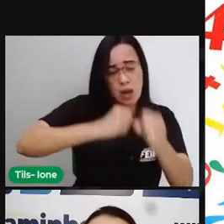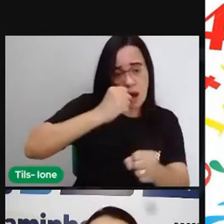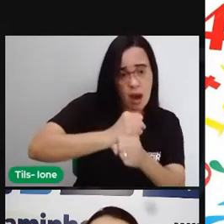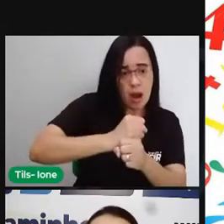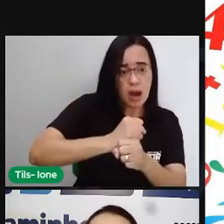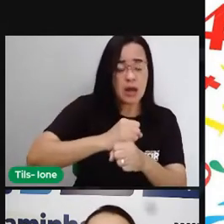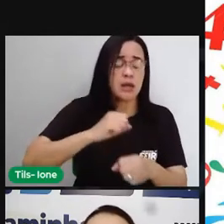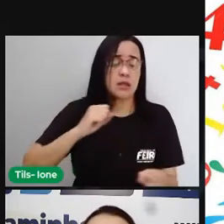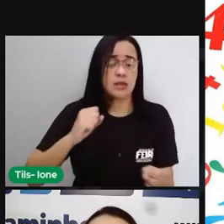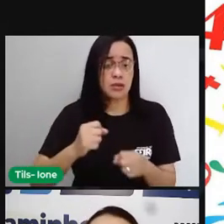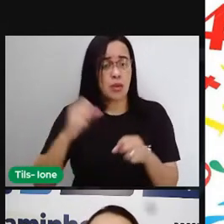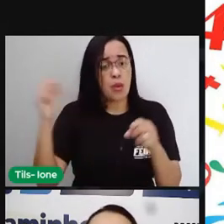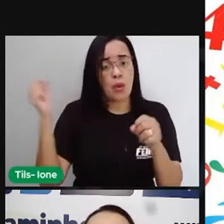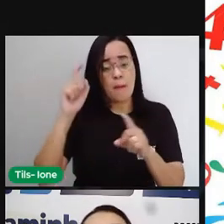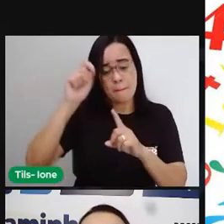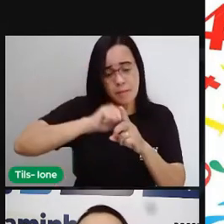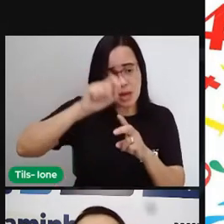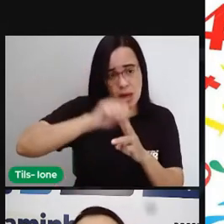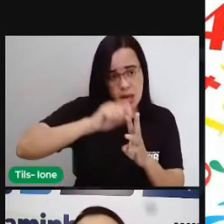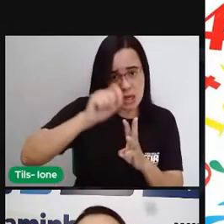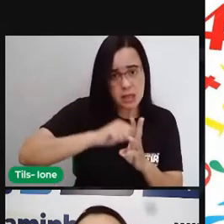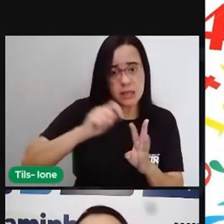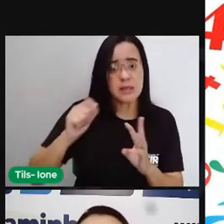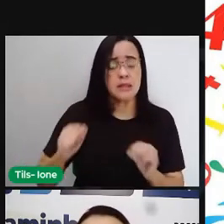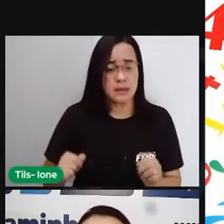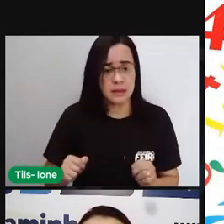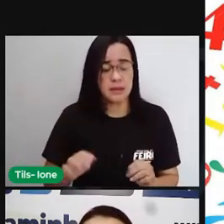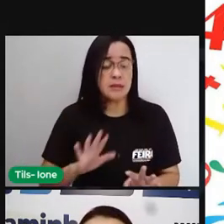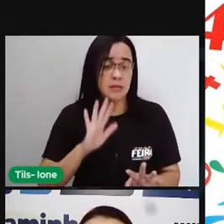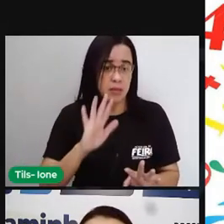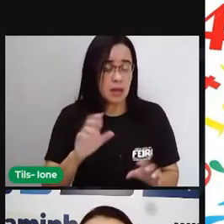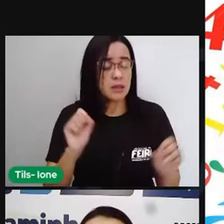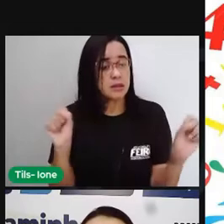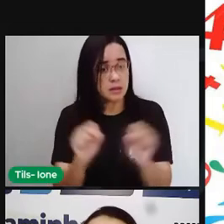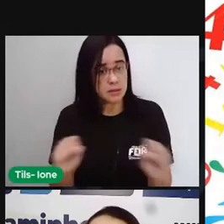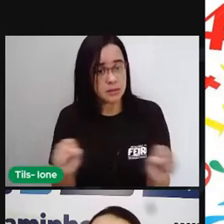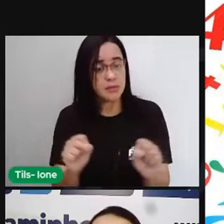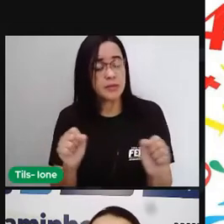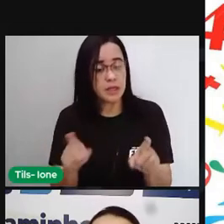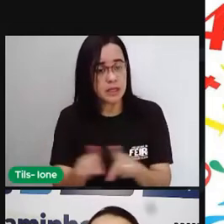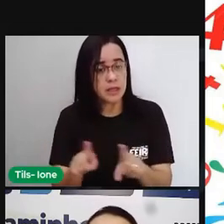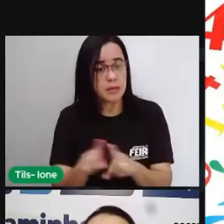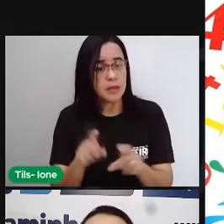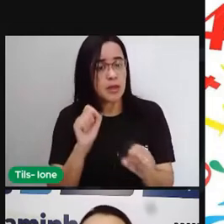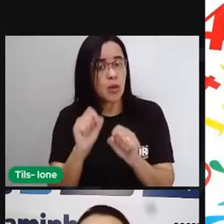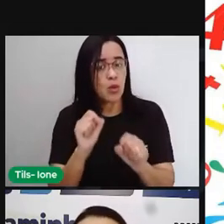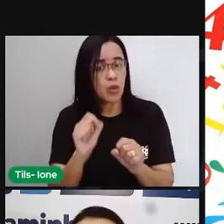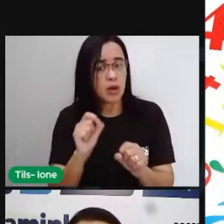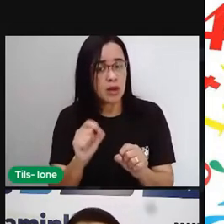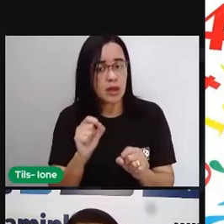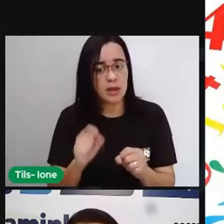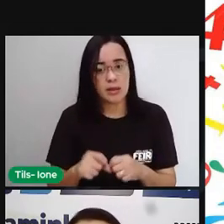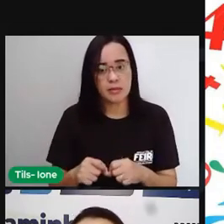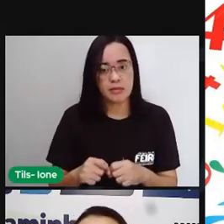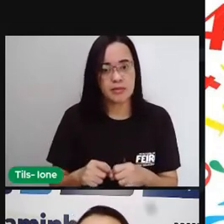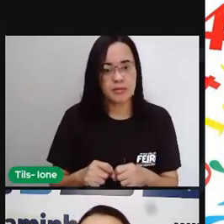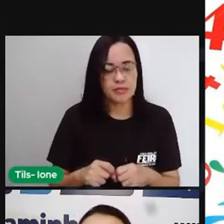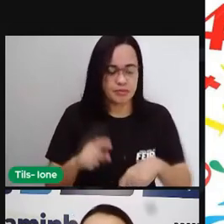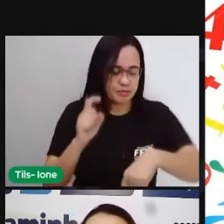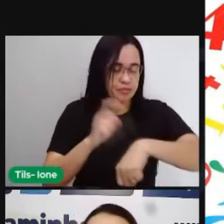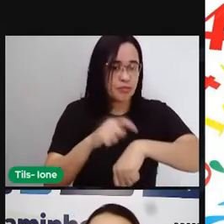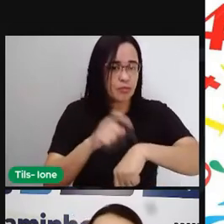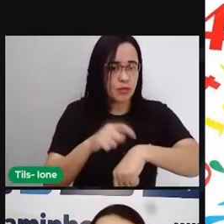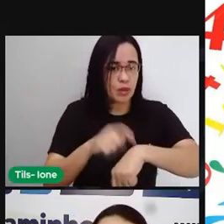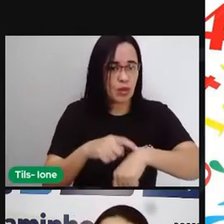em horas, em minutos e também em segundos. E a gente já aprendeu que um minuto é igual